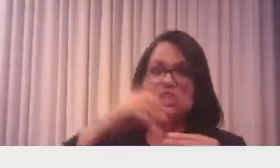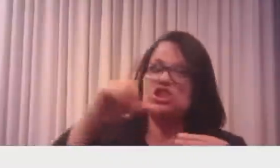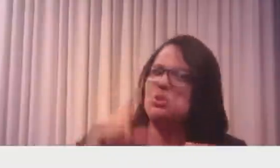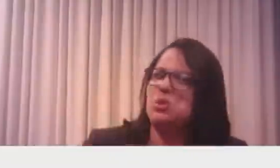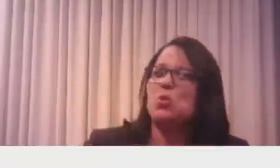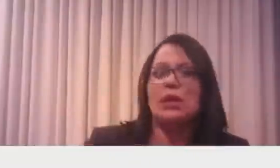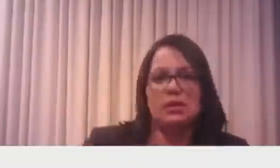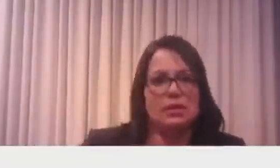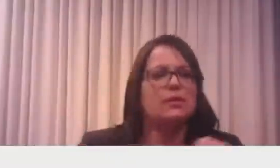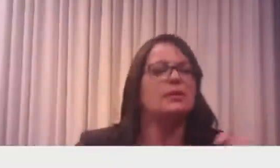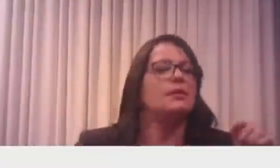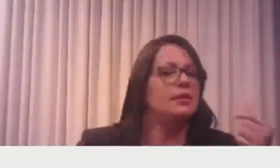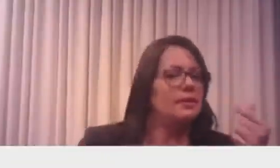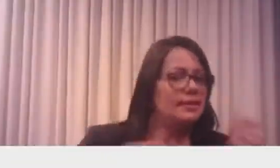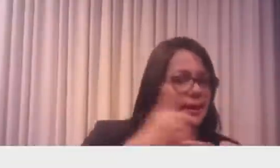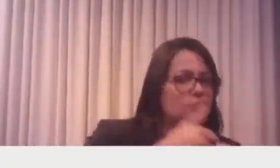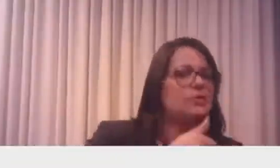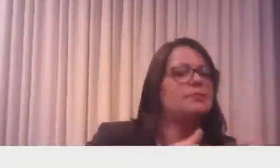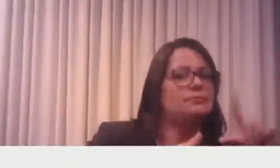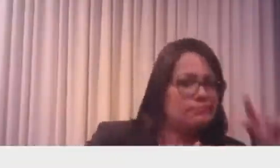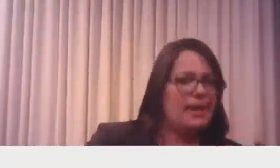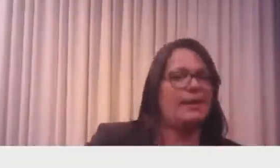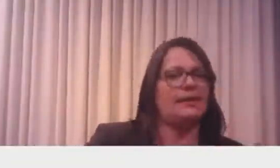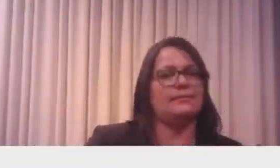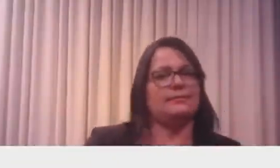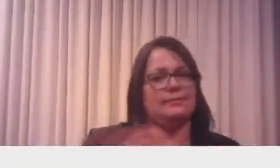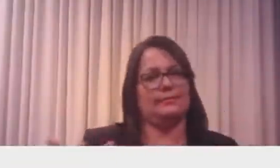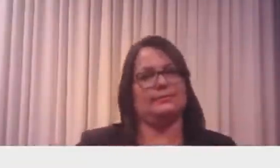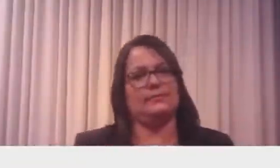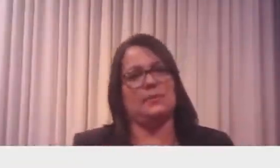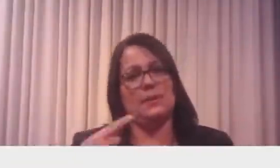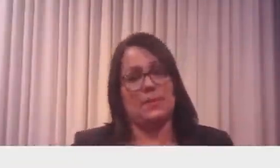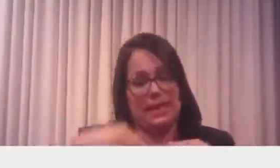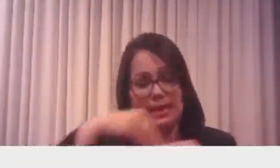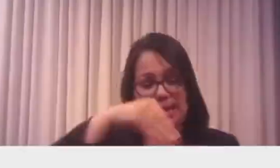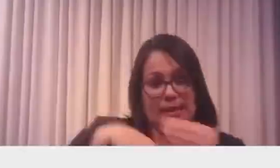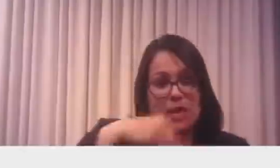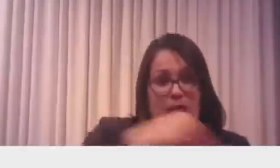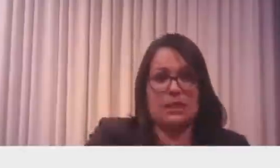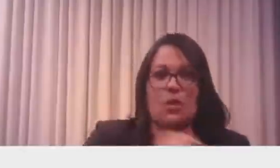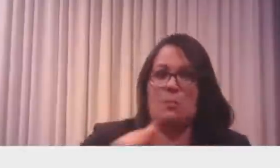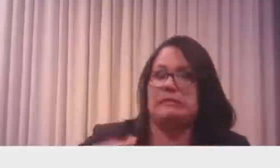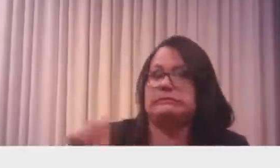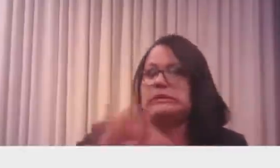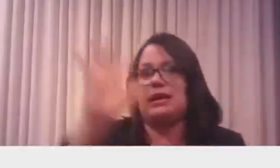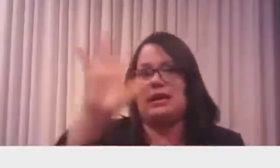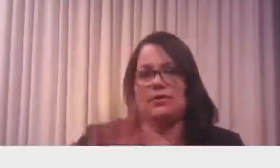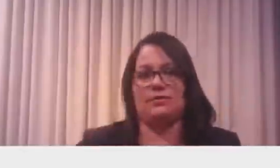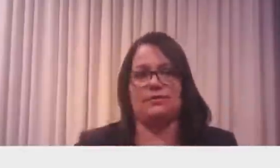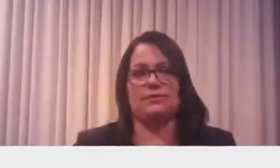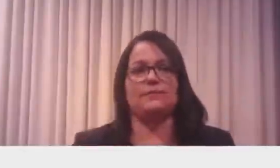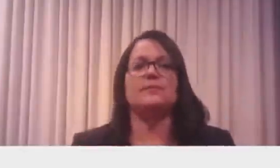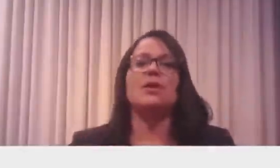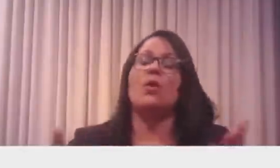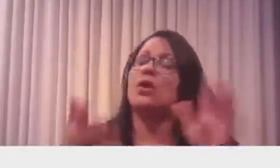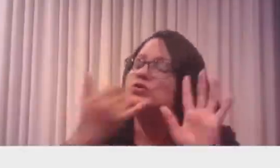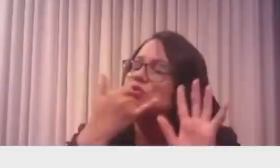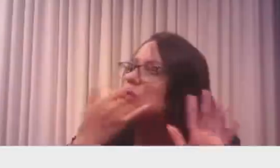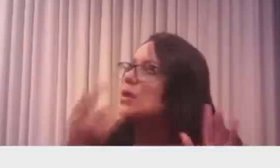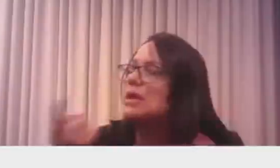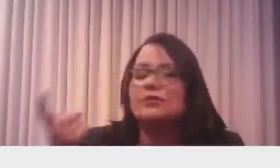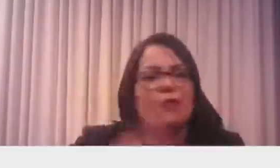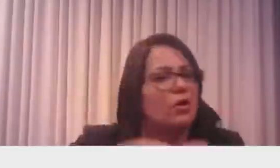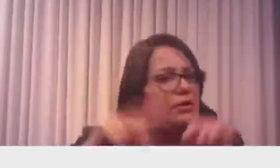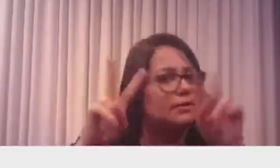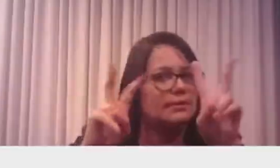passa pelo Conselho Nacional de Política Energética. Mas mesmo assim, pessoal, eu volto naquele assunto do ICMS. Tem